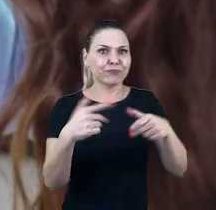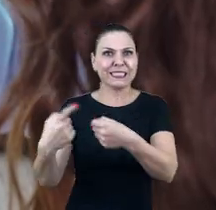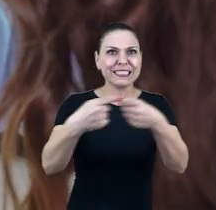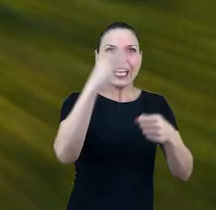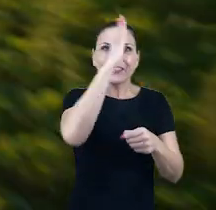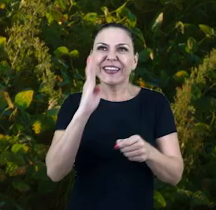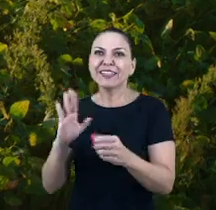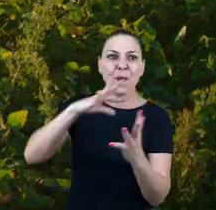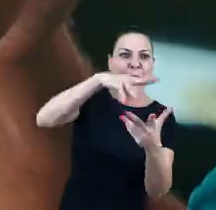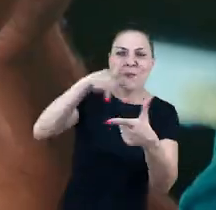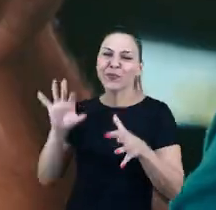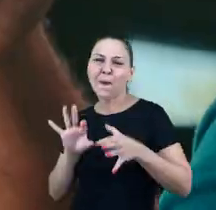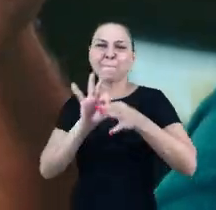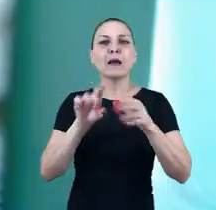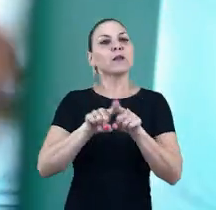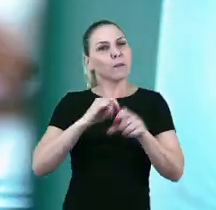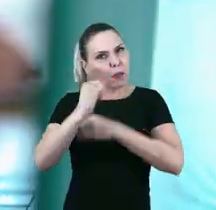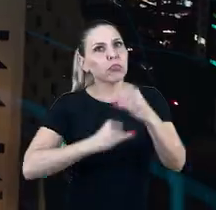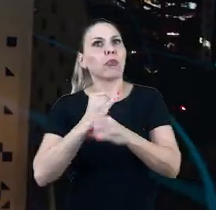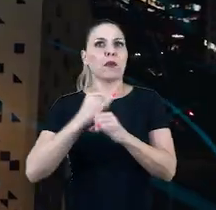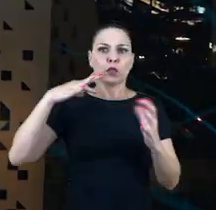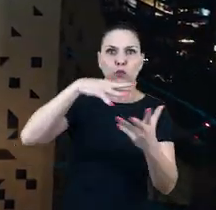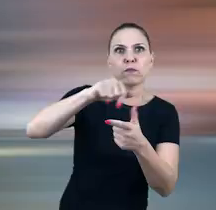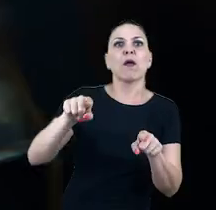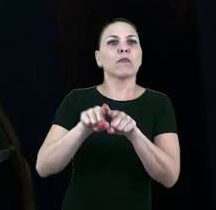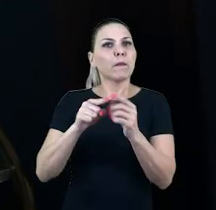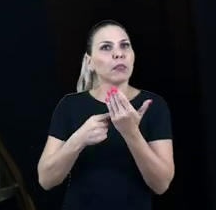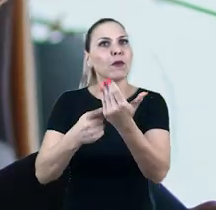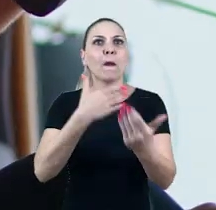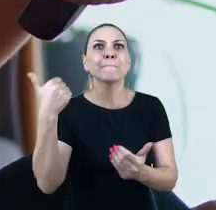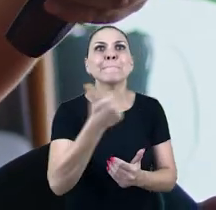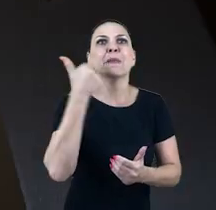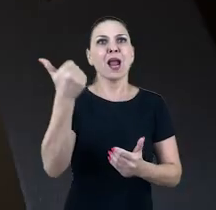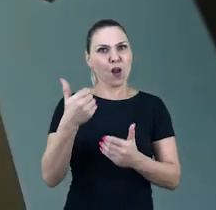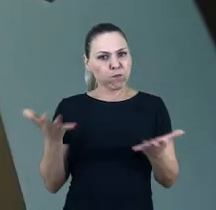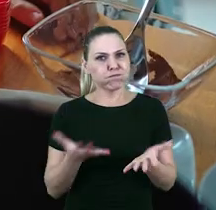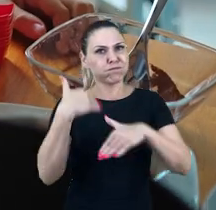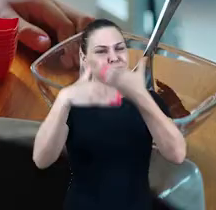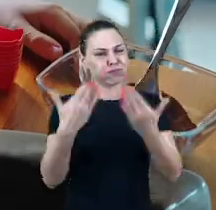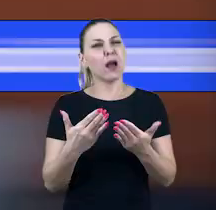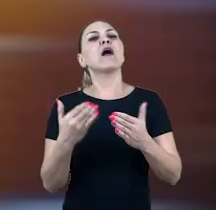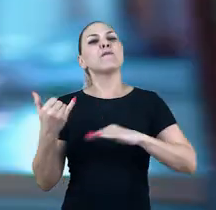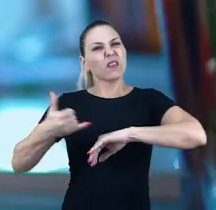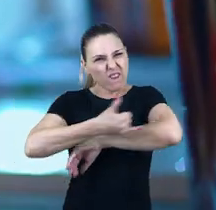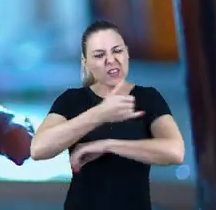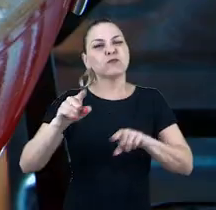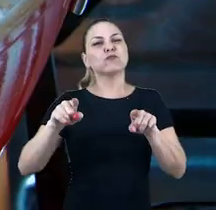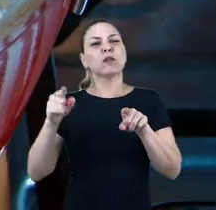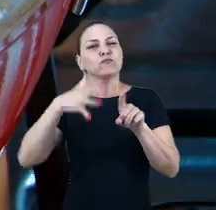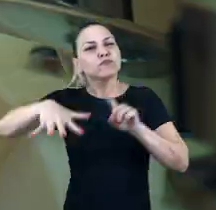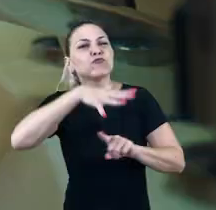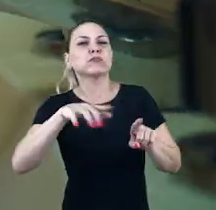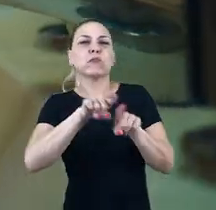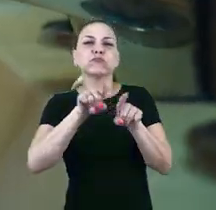Universaliza o acesso à internet e permite o avanço de novas tecnologias. O Novo PAC investe na infraestrutura social e na garantia